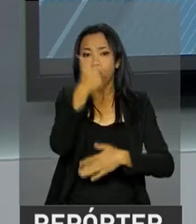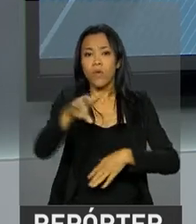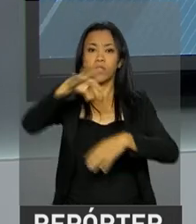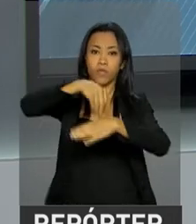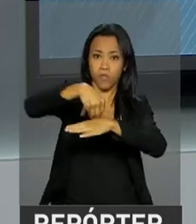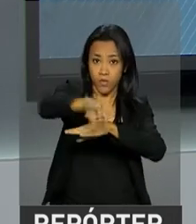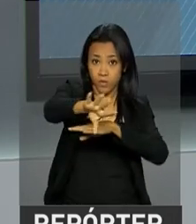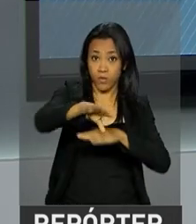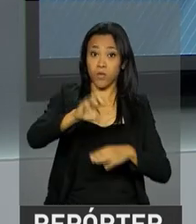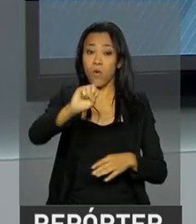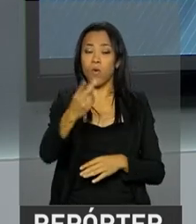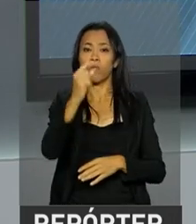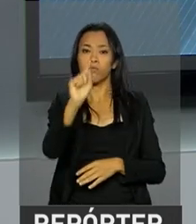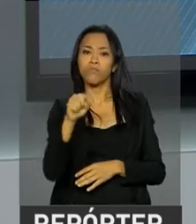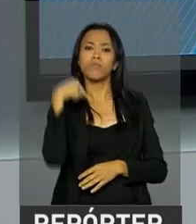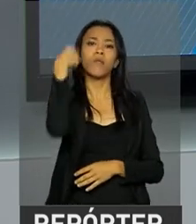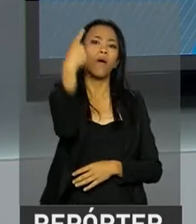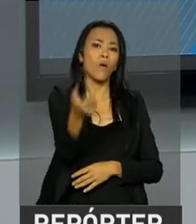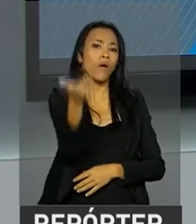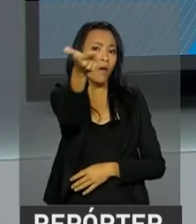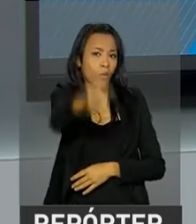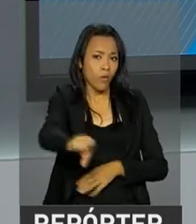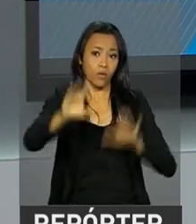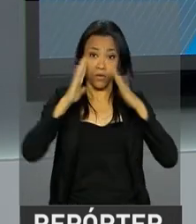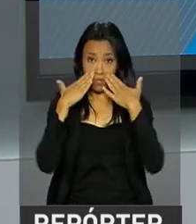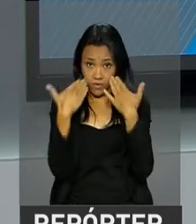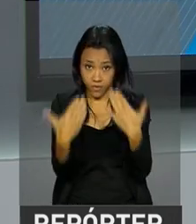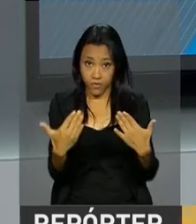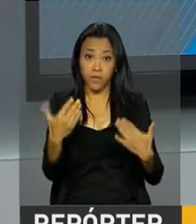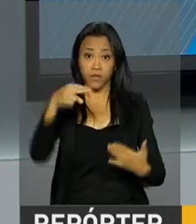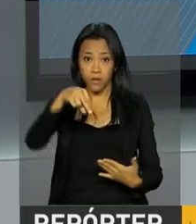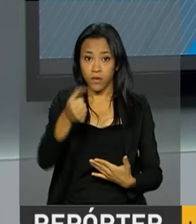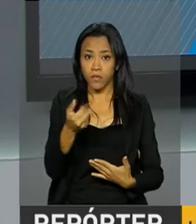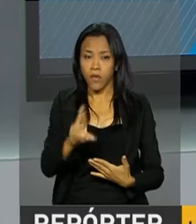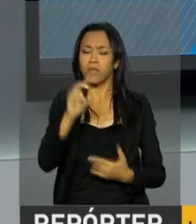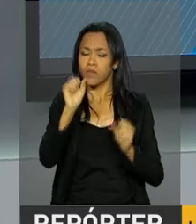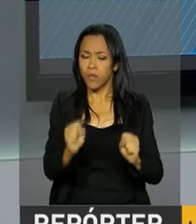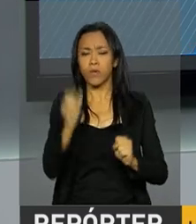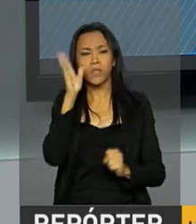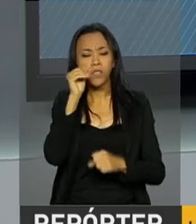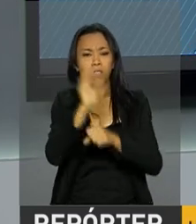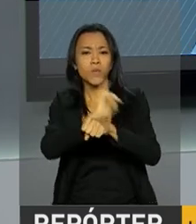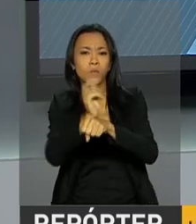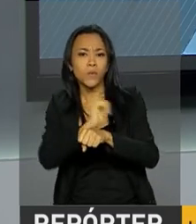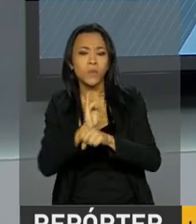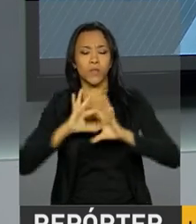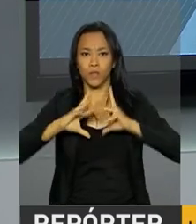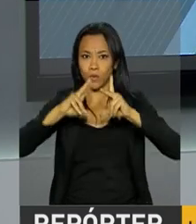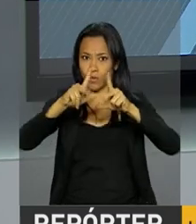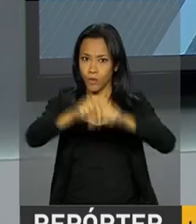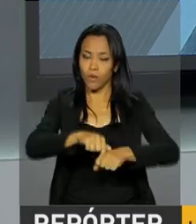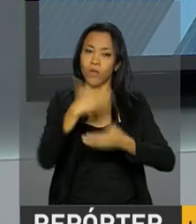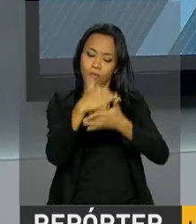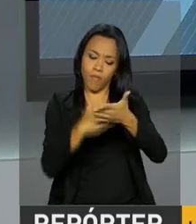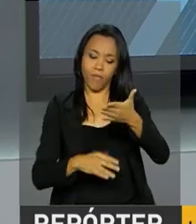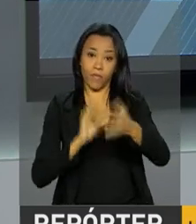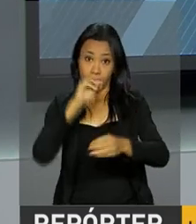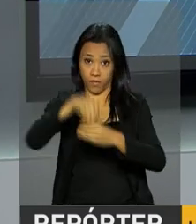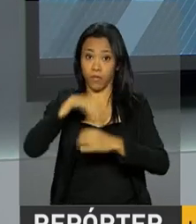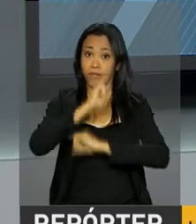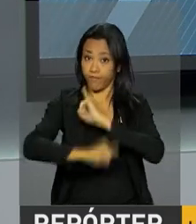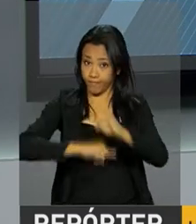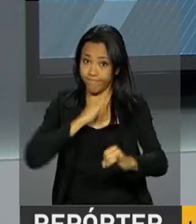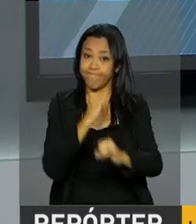informações ou em uma hora na nossa próxima edição. Você pode rever as reportagens no YouTube e toda a nossa programação está